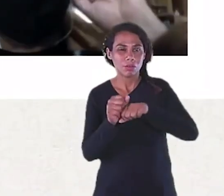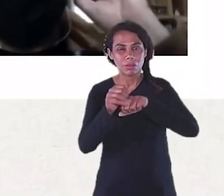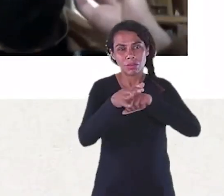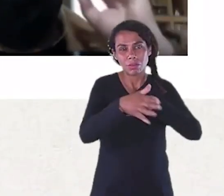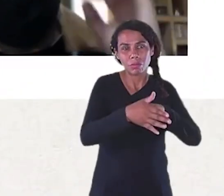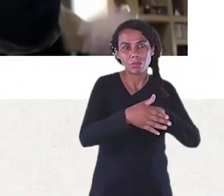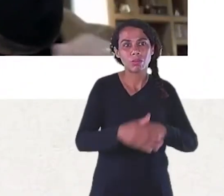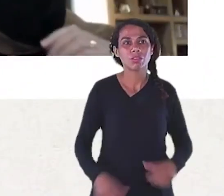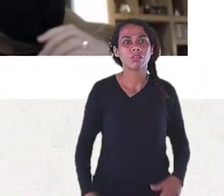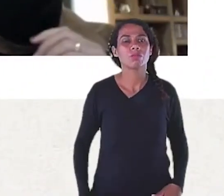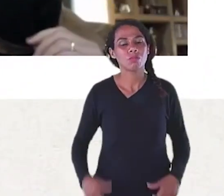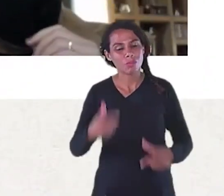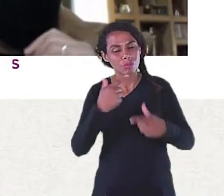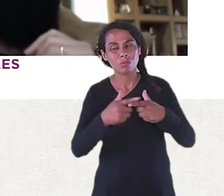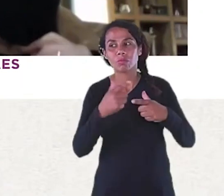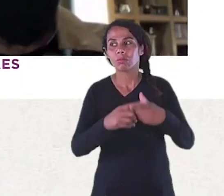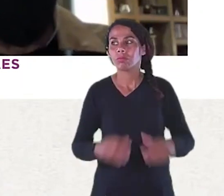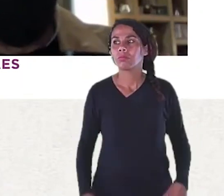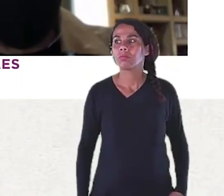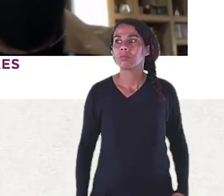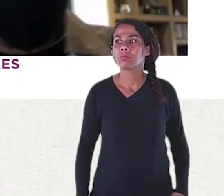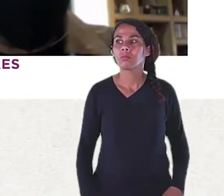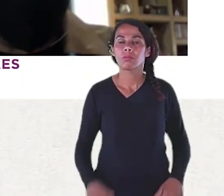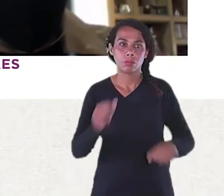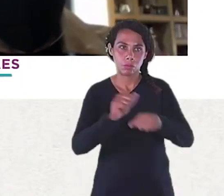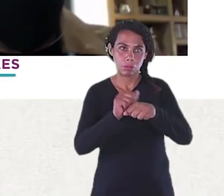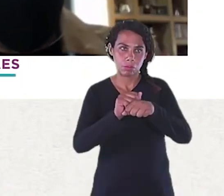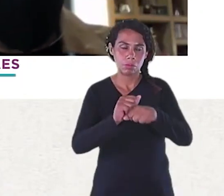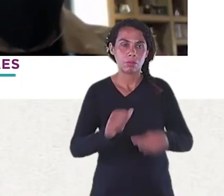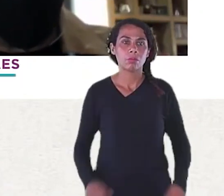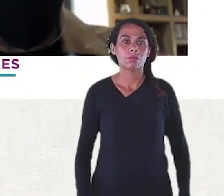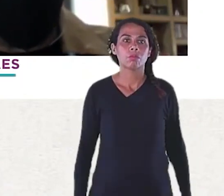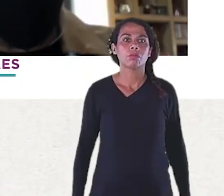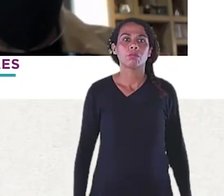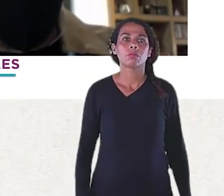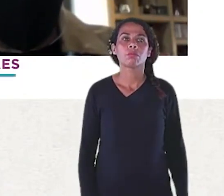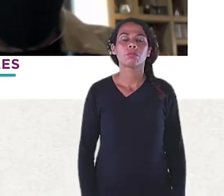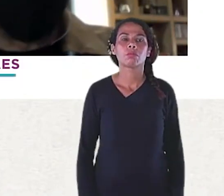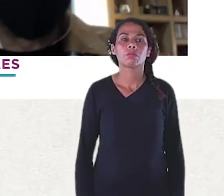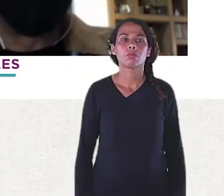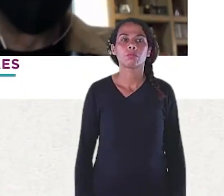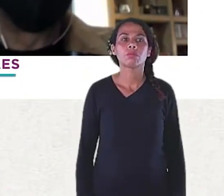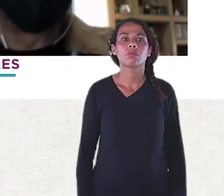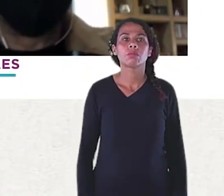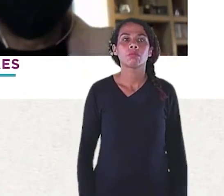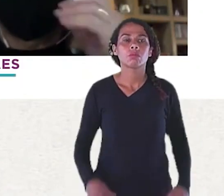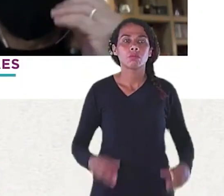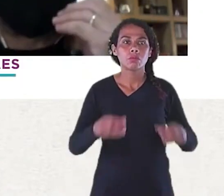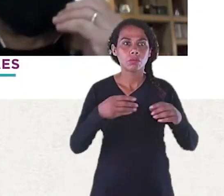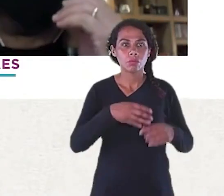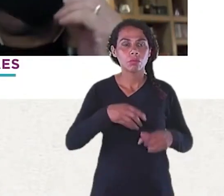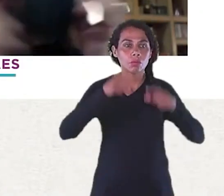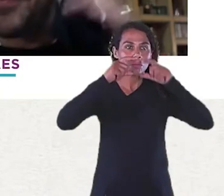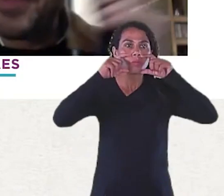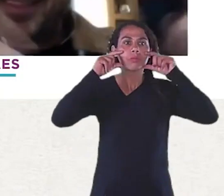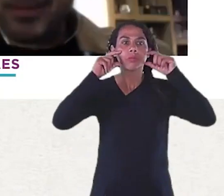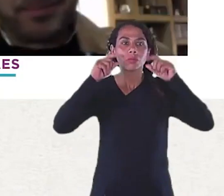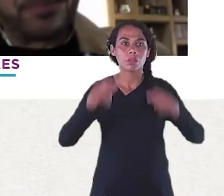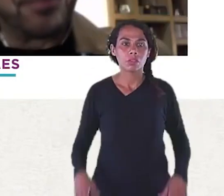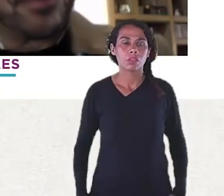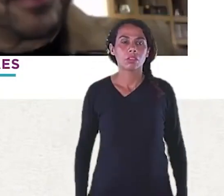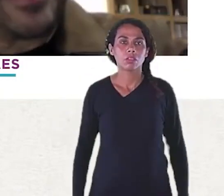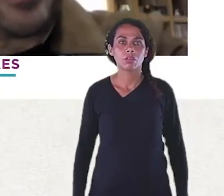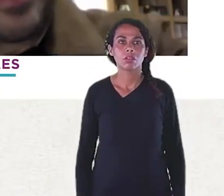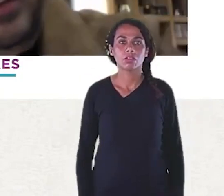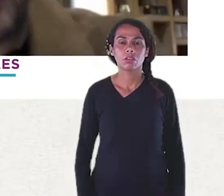Dijon de Moraes, colocam suas máscaras e as retiram novamente em um ato simbólico. Boa noite, vamos dar